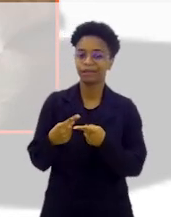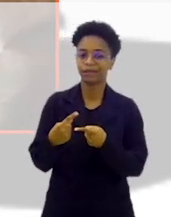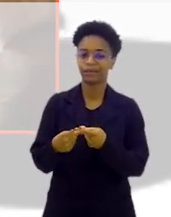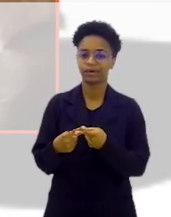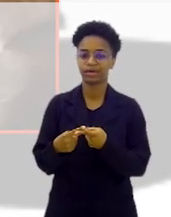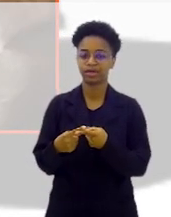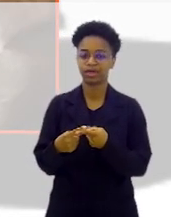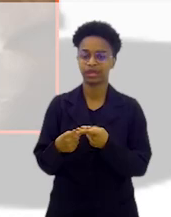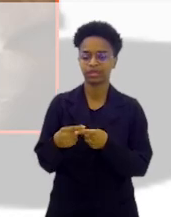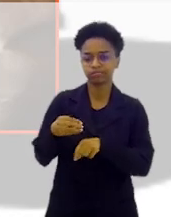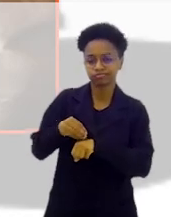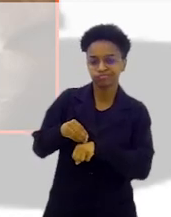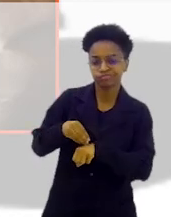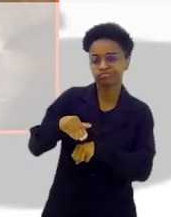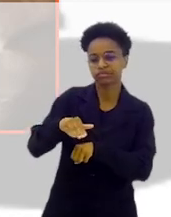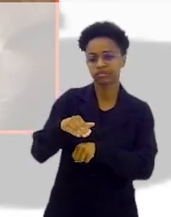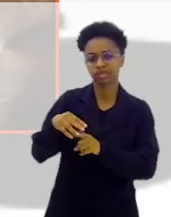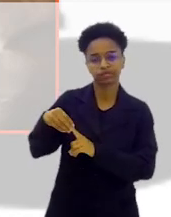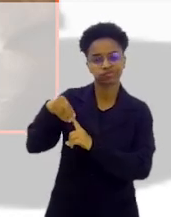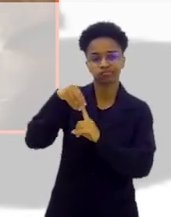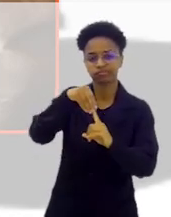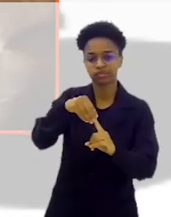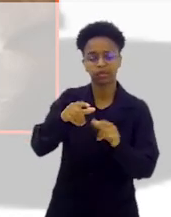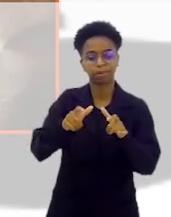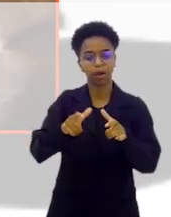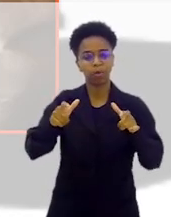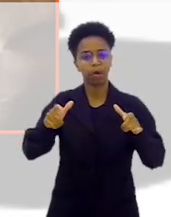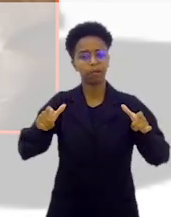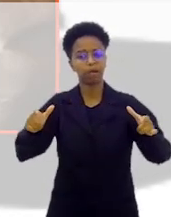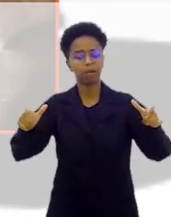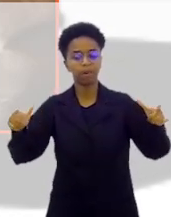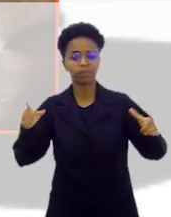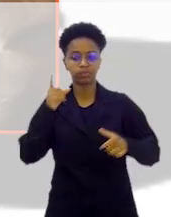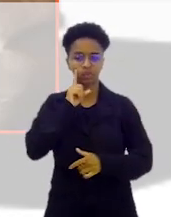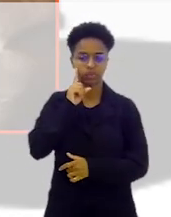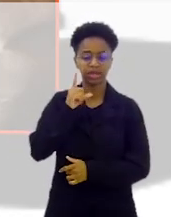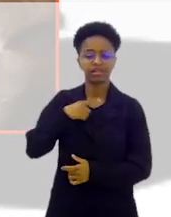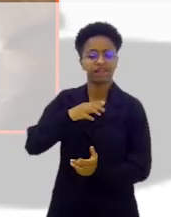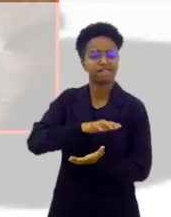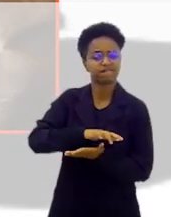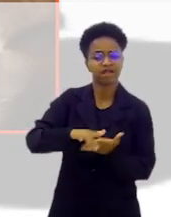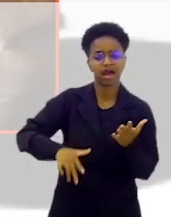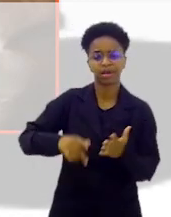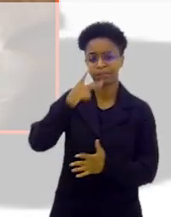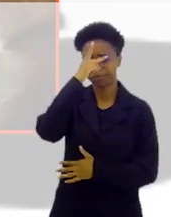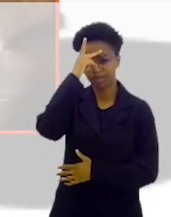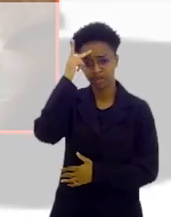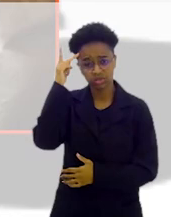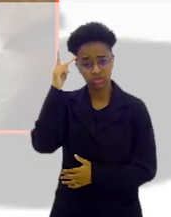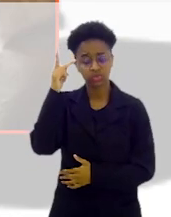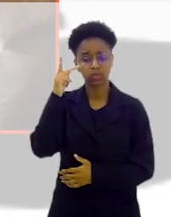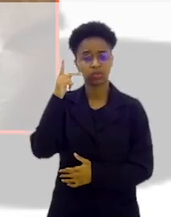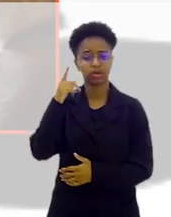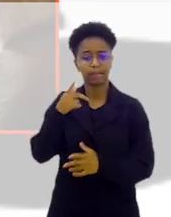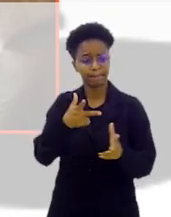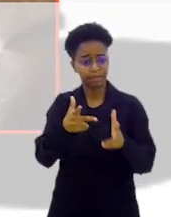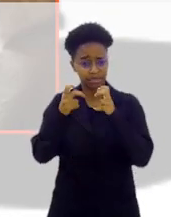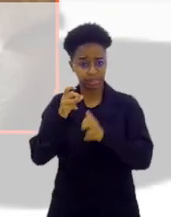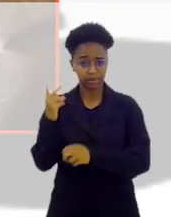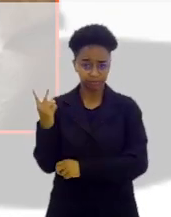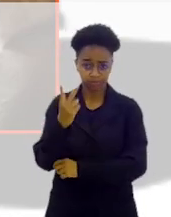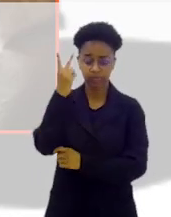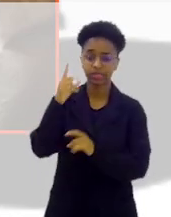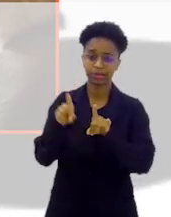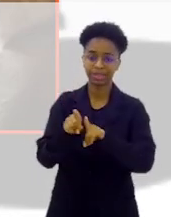porque essa indicação está se ampliando a cada dia. Há várias entidades de classe que estão assumindo o valor